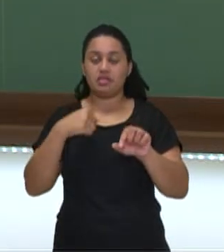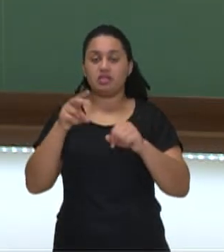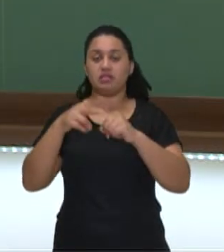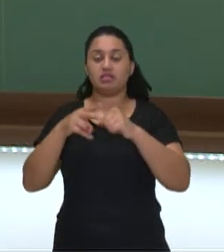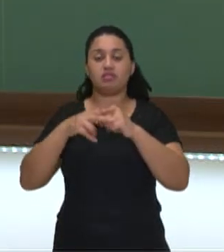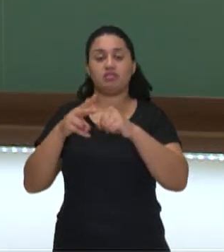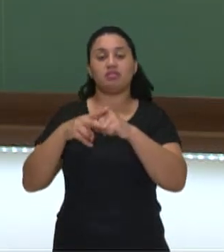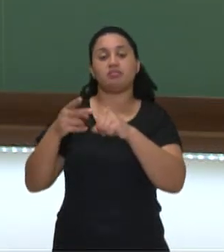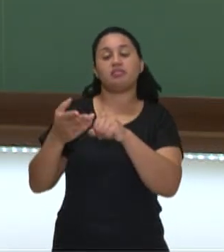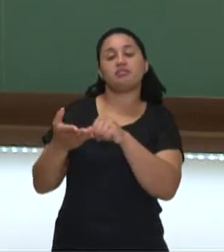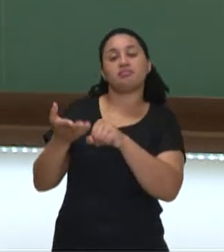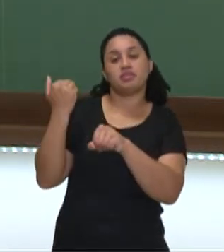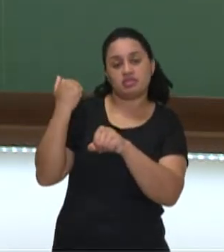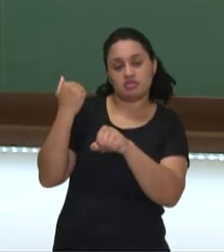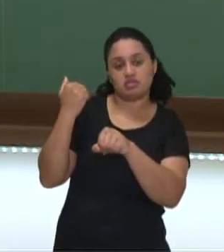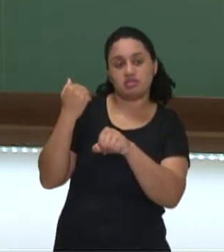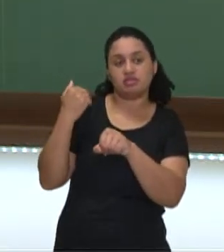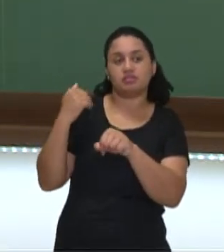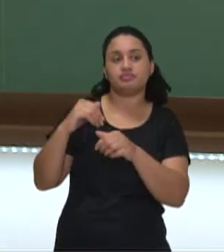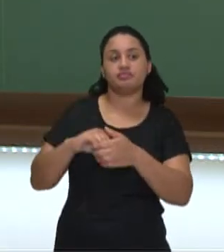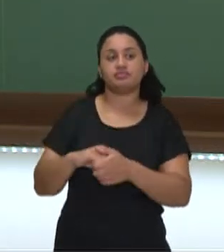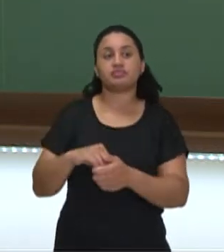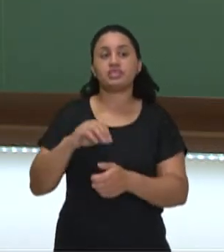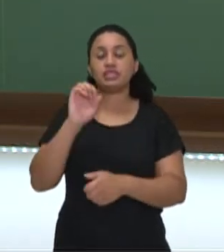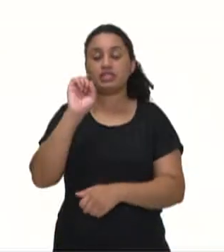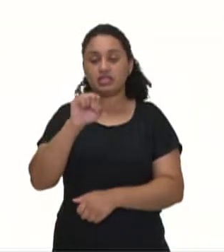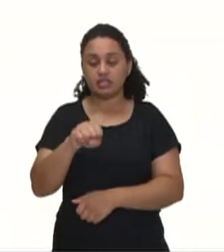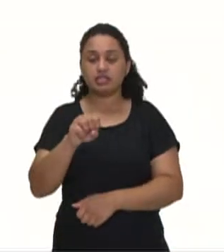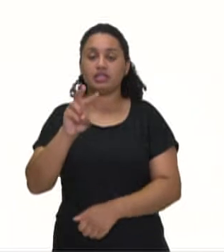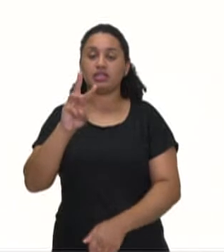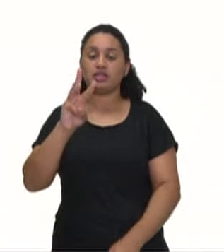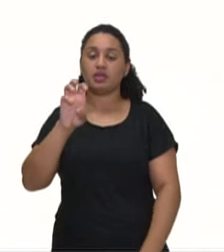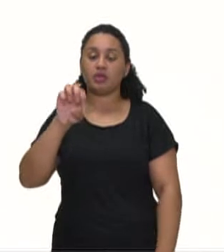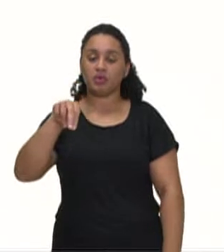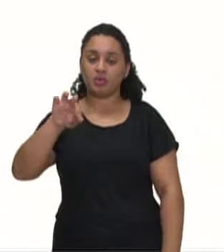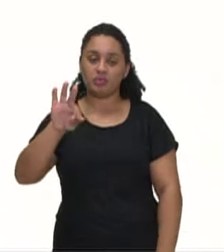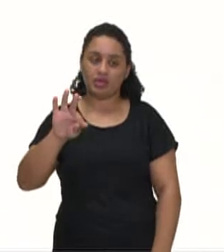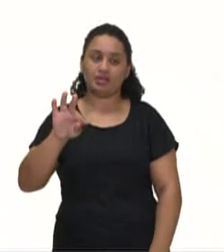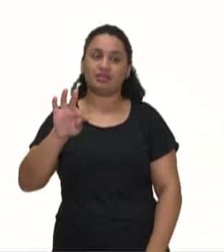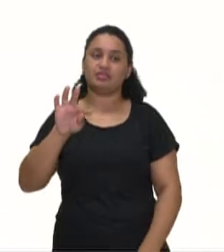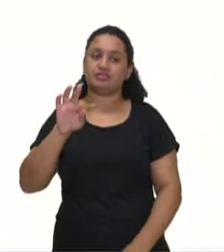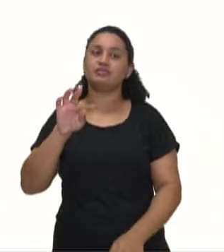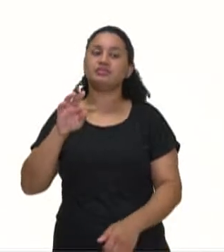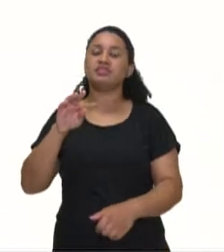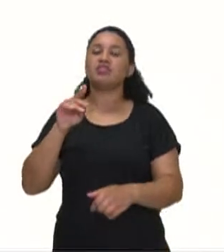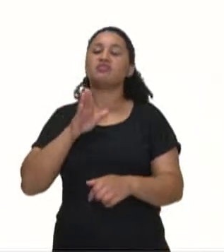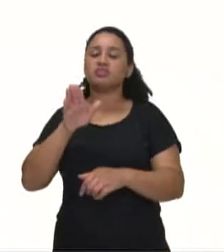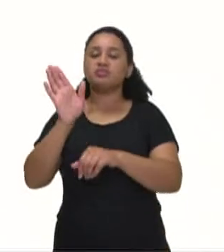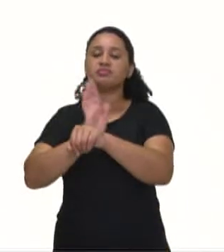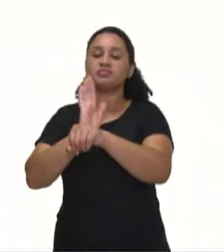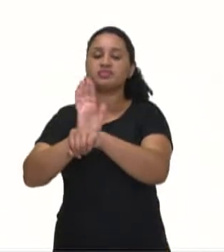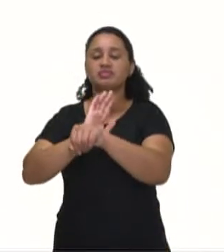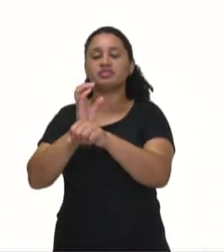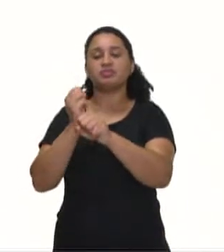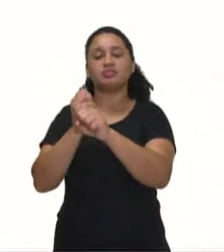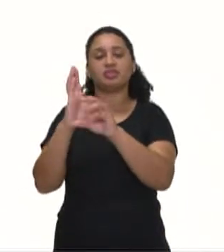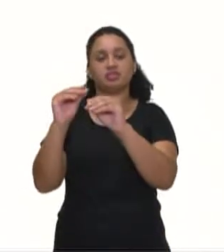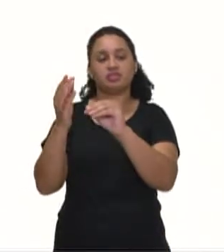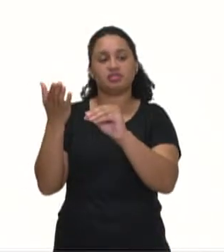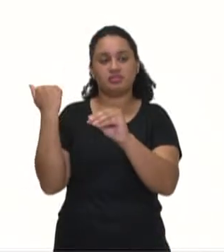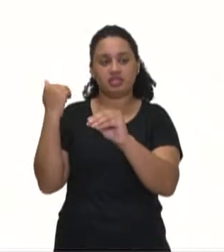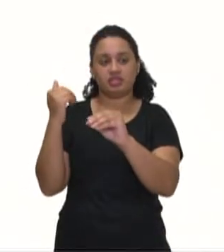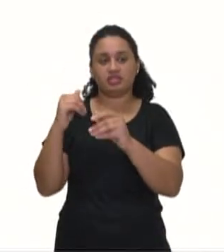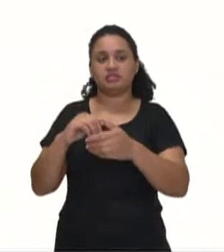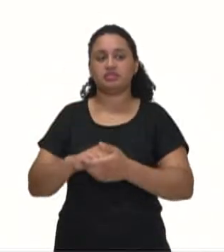o passado. Então, você conjuga o verbo no passado. Yes, they went to the movies last night. O passado do verbo go é went.